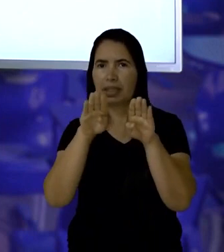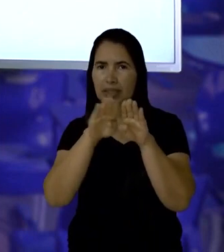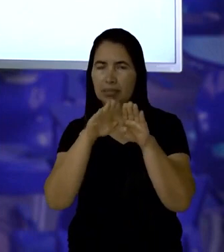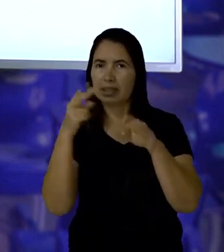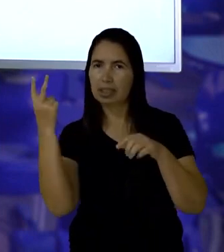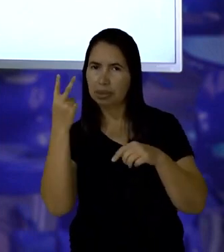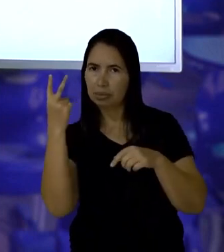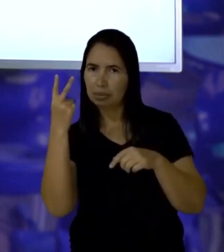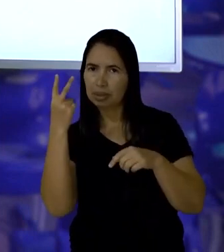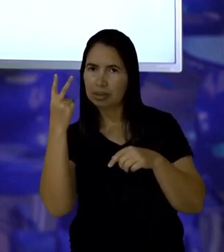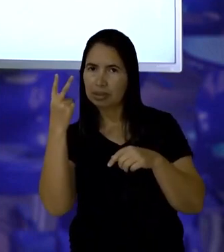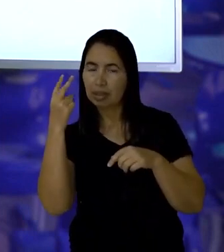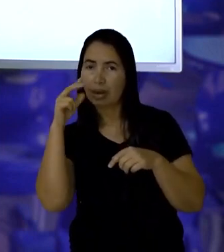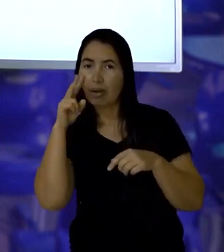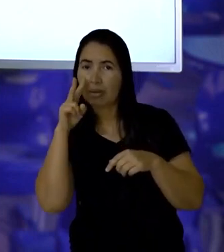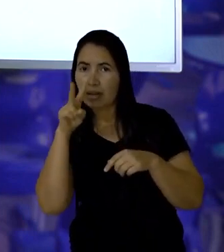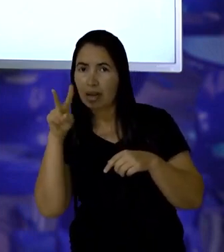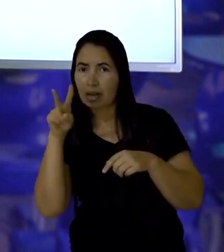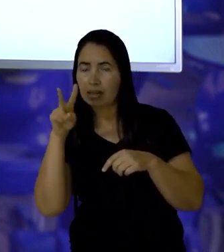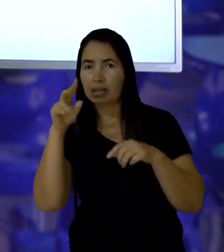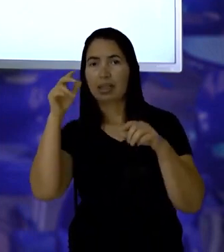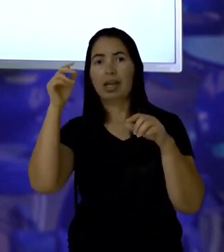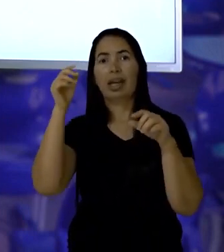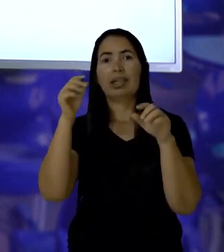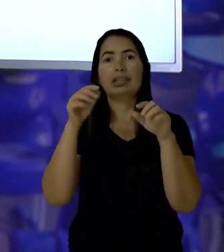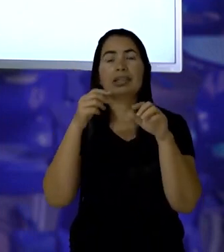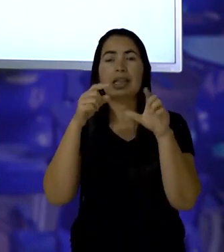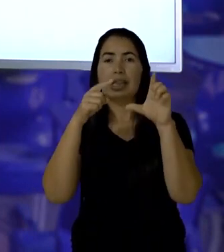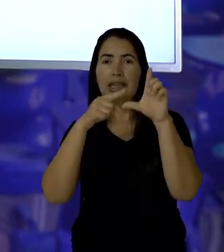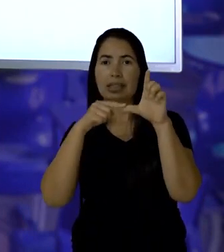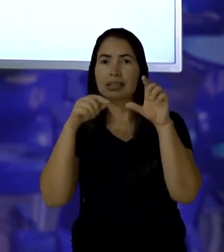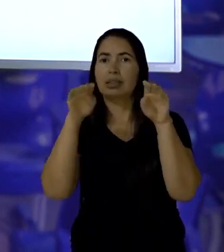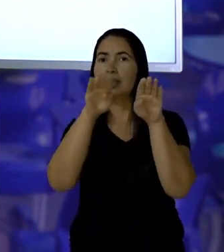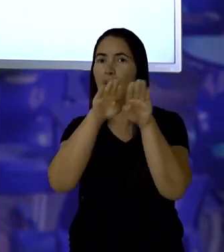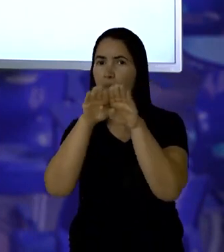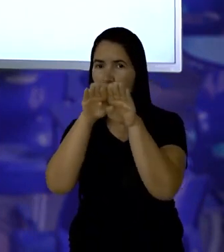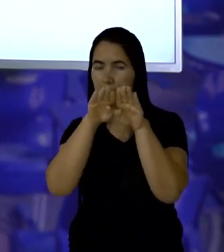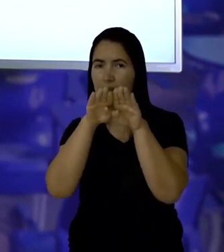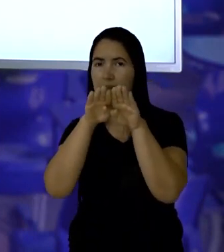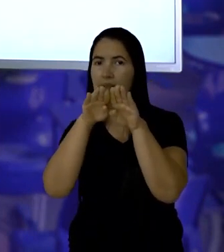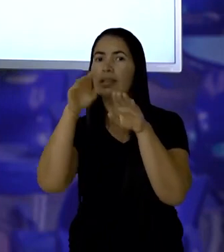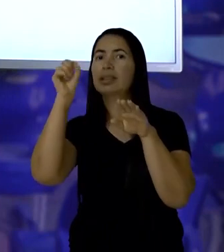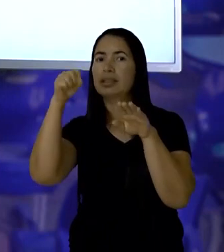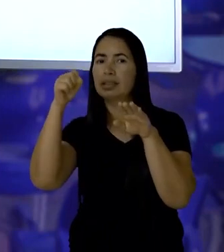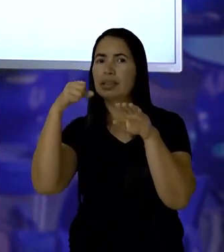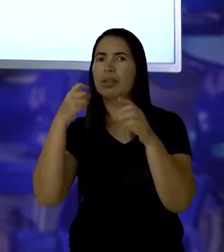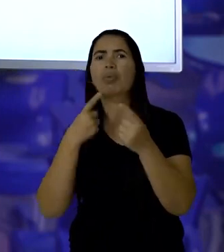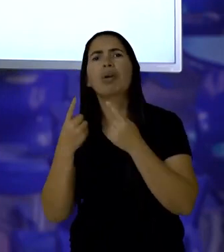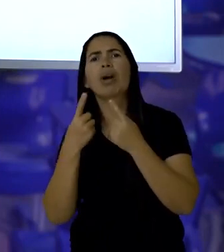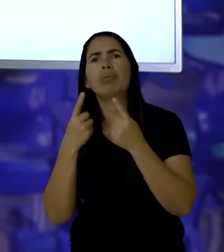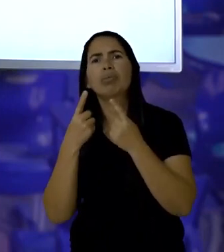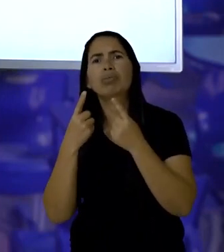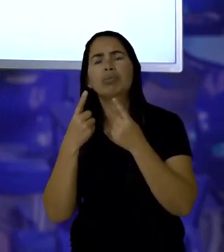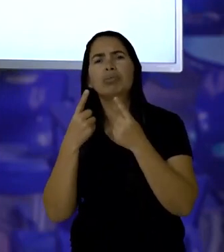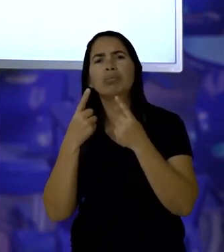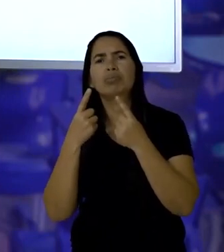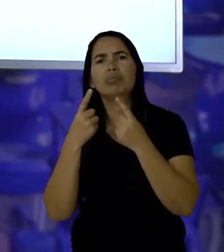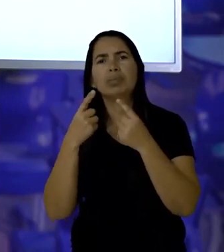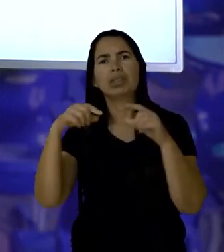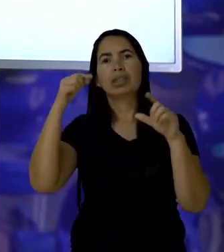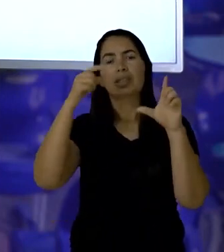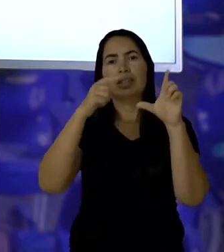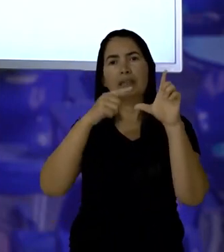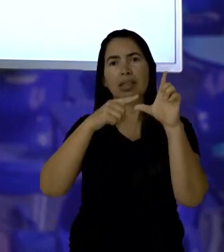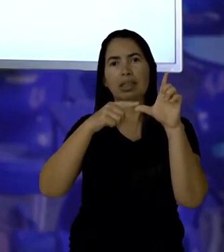nas duas palavras? Vamos observar. Há letras iguais nas duas palavras? Sim. Quais? A